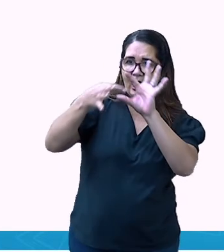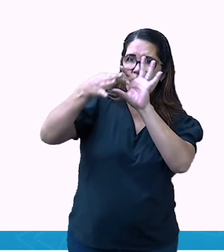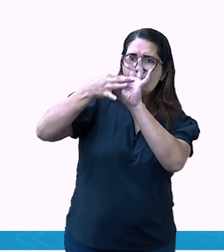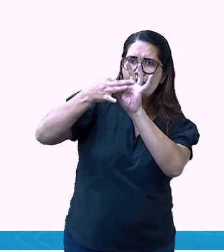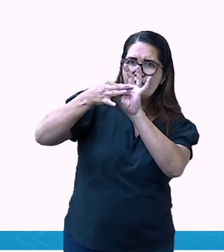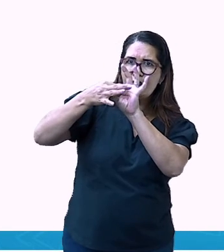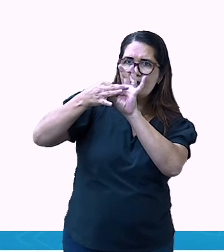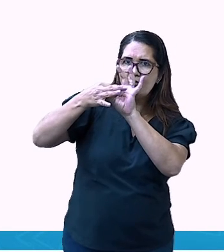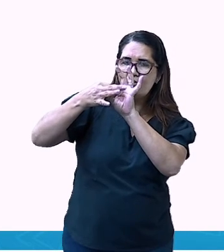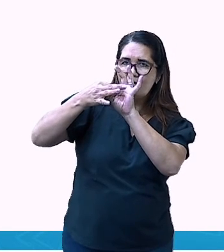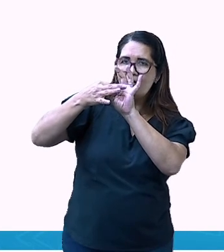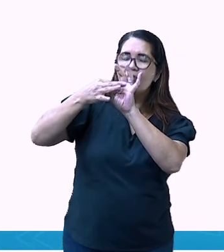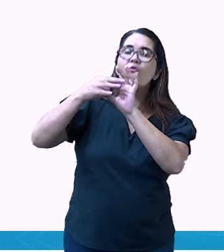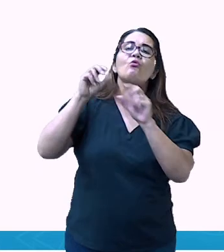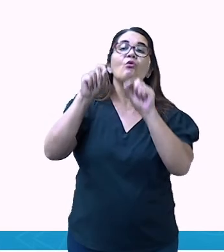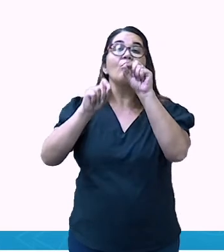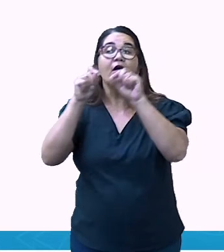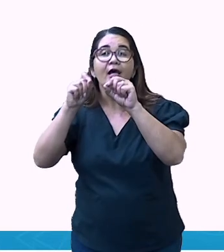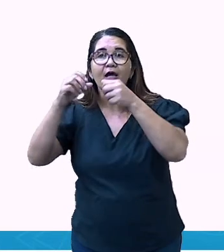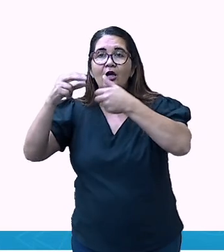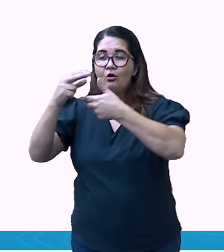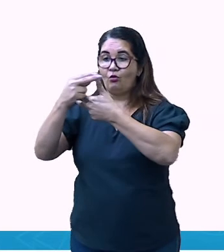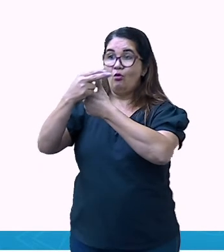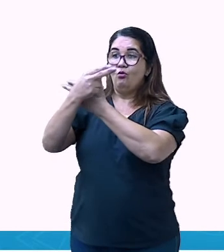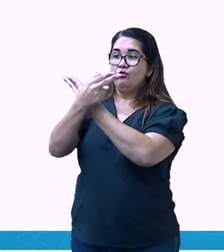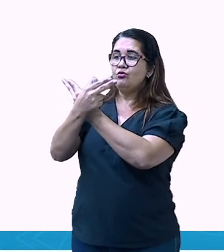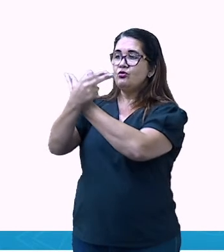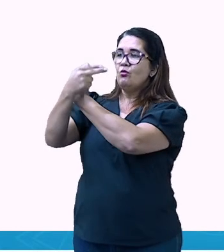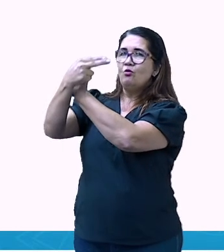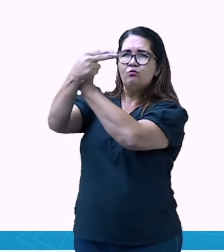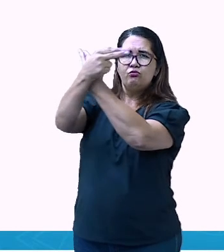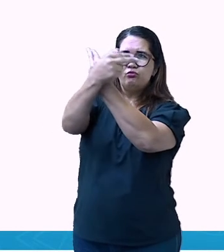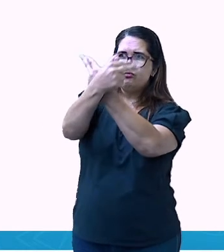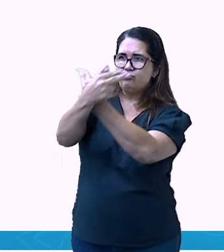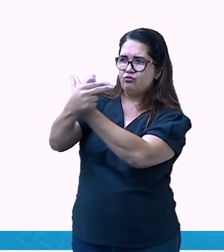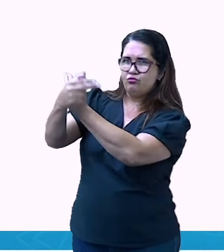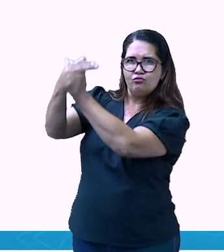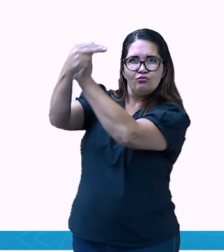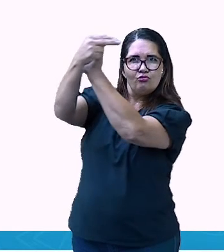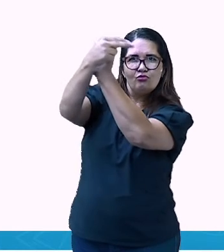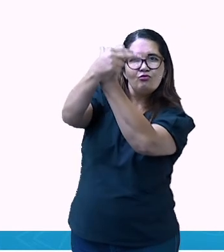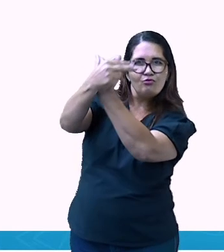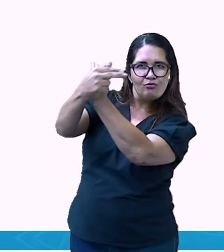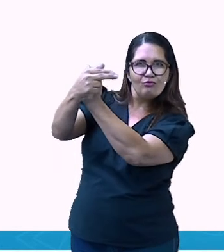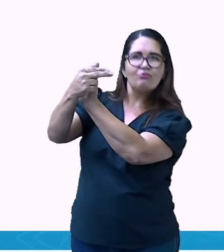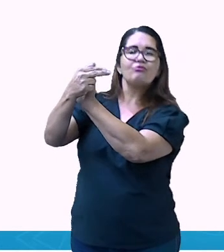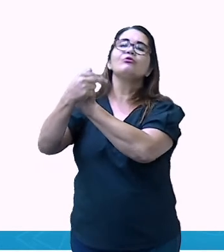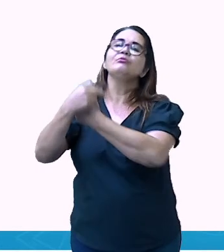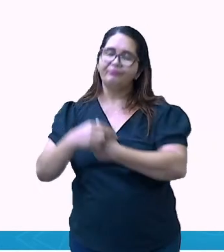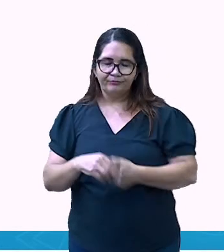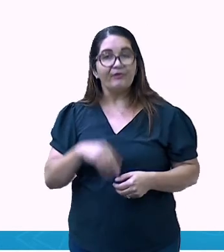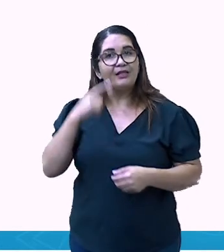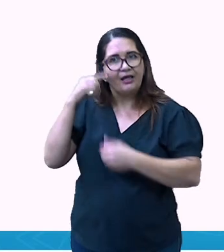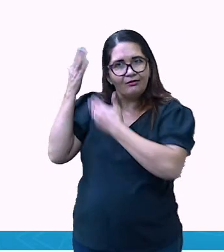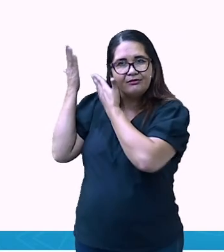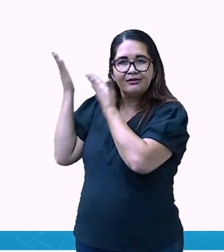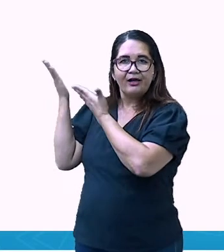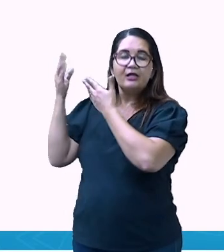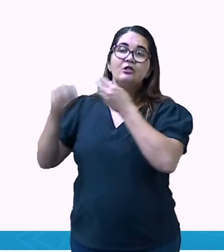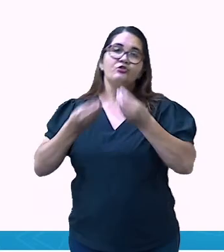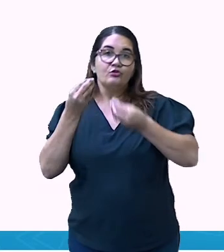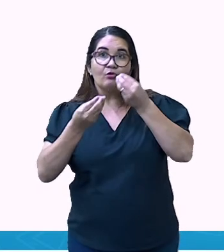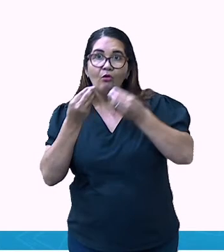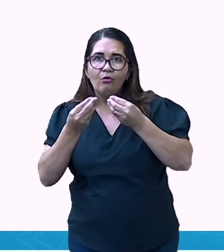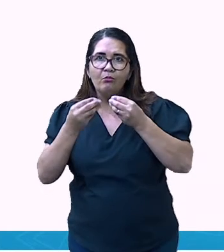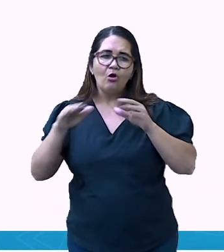um indicador de hora, de velocidade e velocidade do deslocamento, né? Além de ser preciso e dizer o caminho que você precisa